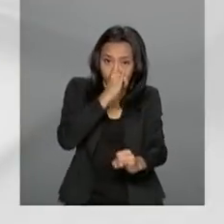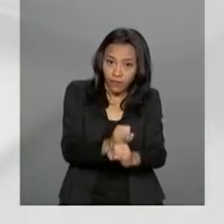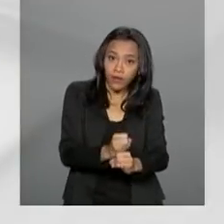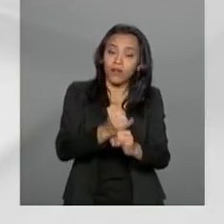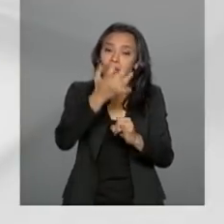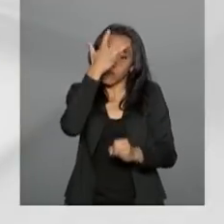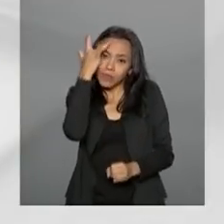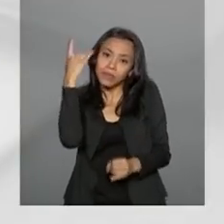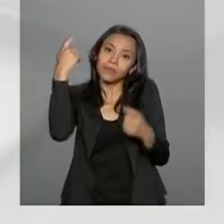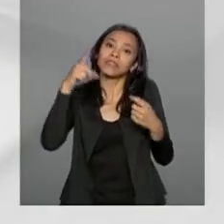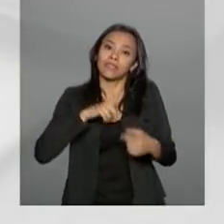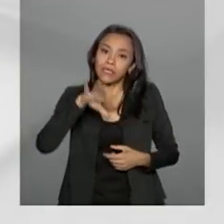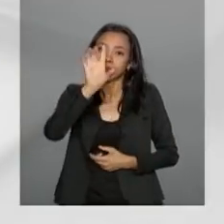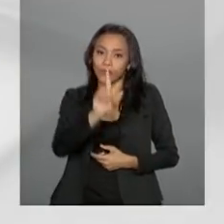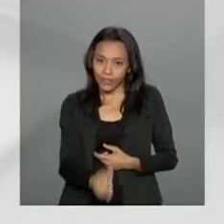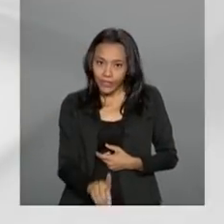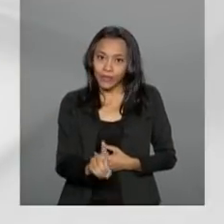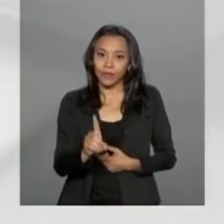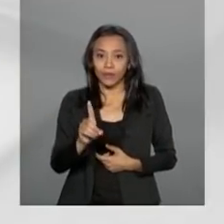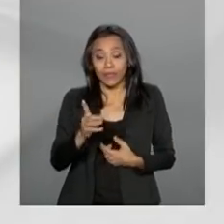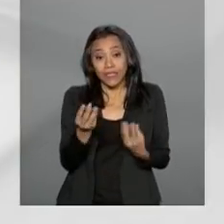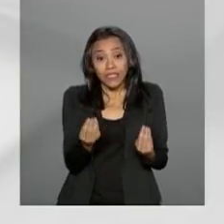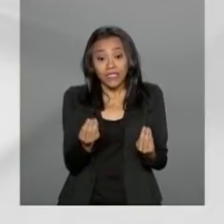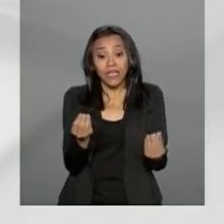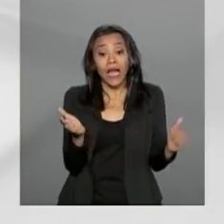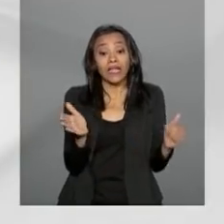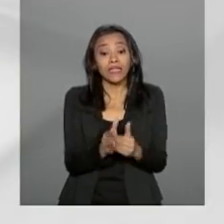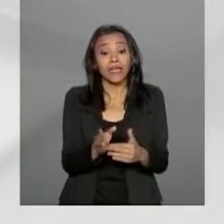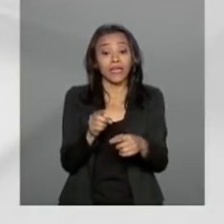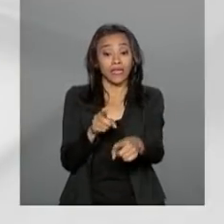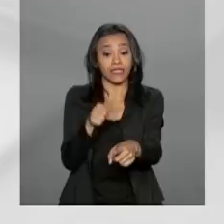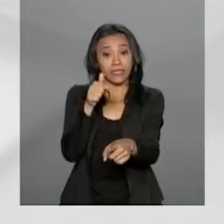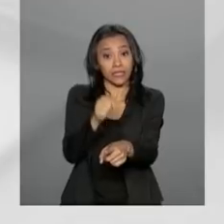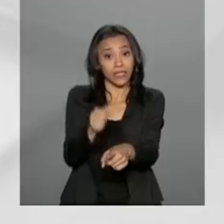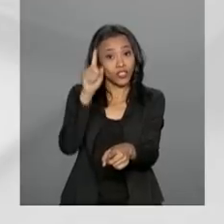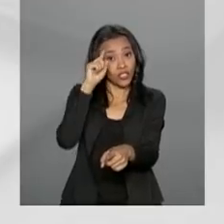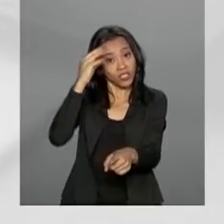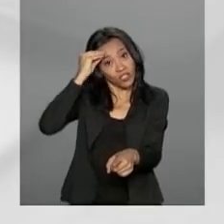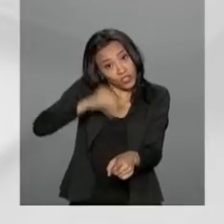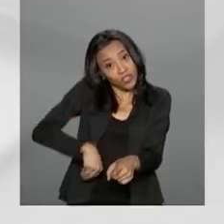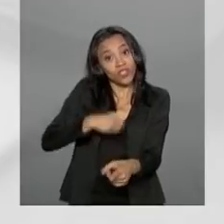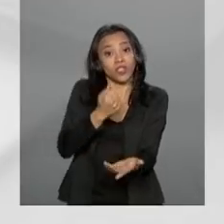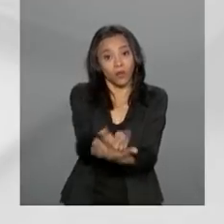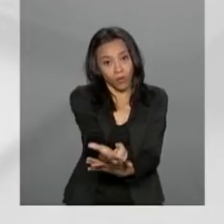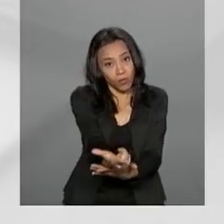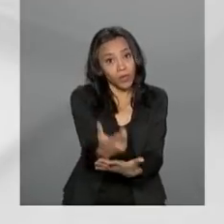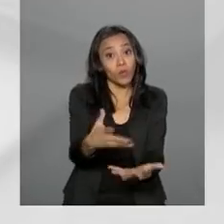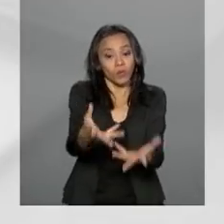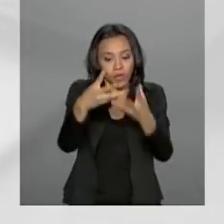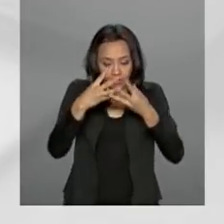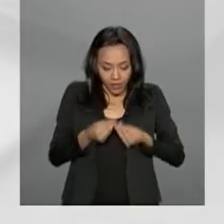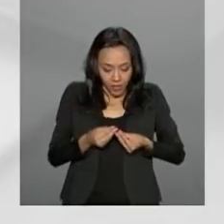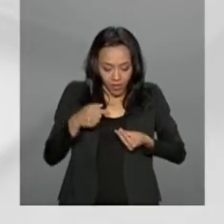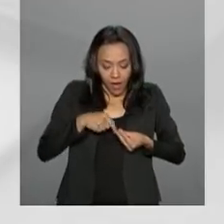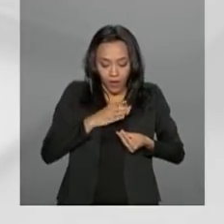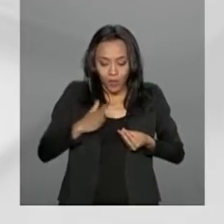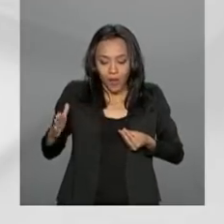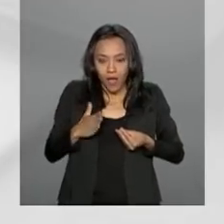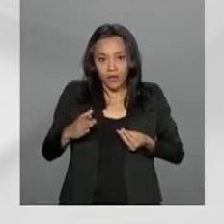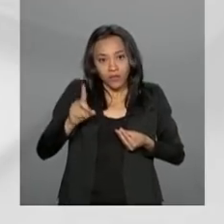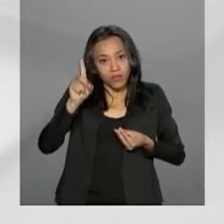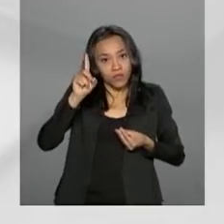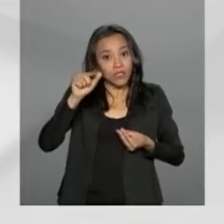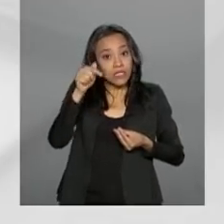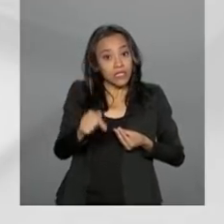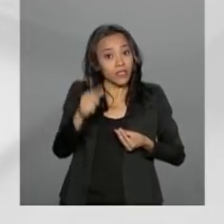consumidor tem direito a desistir em até sete dias, contados a partir do recebimento do produto. O prazo